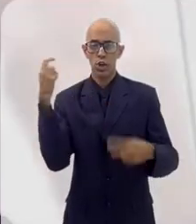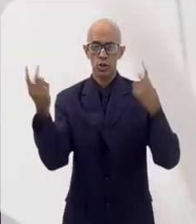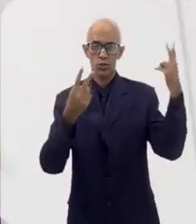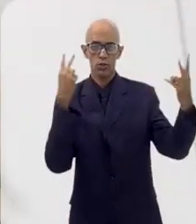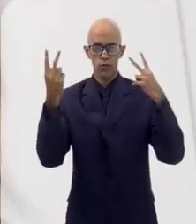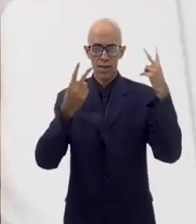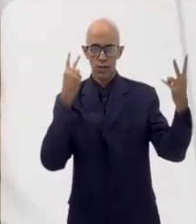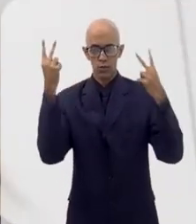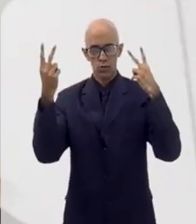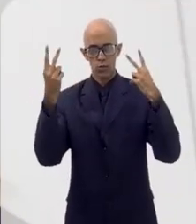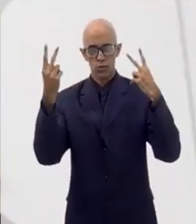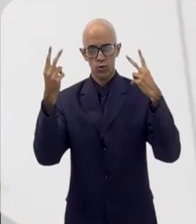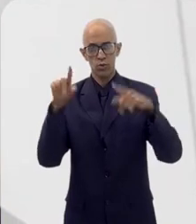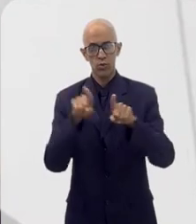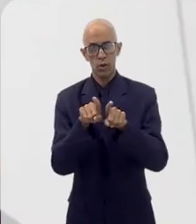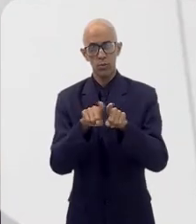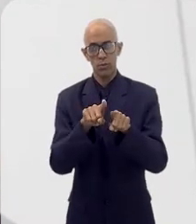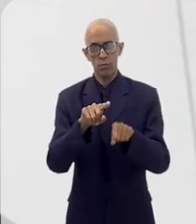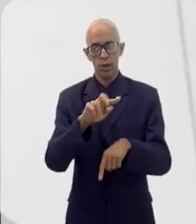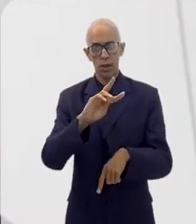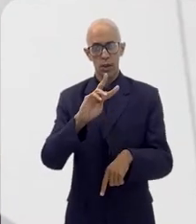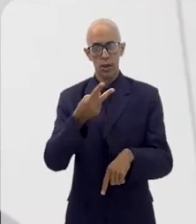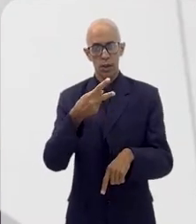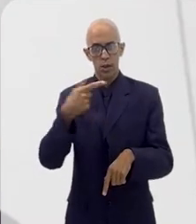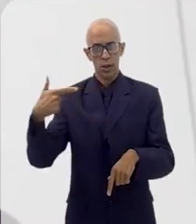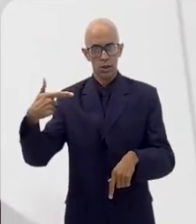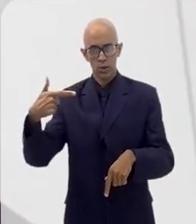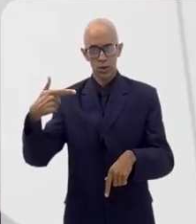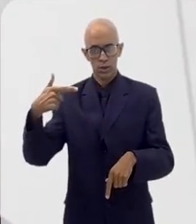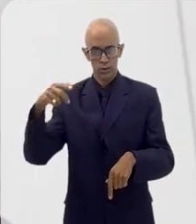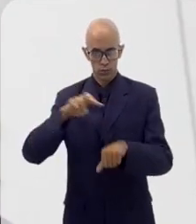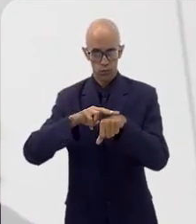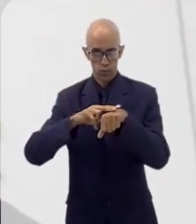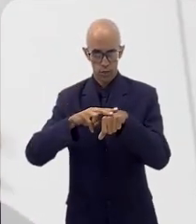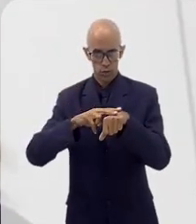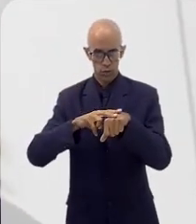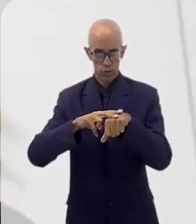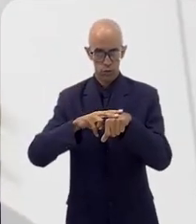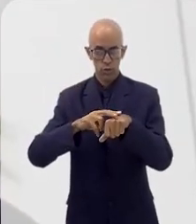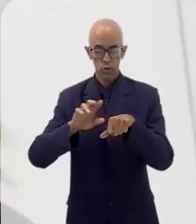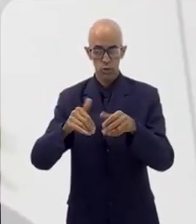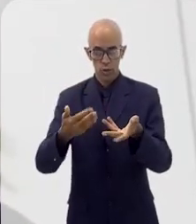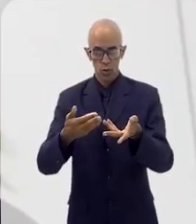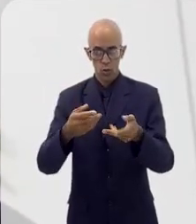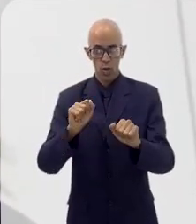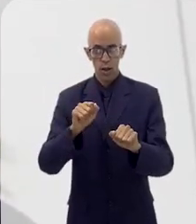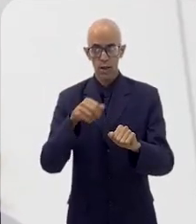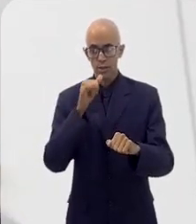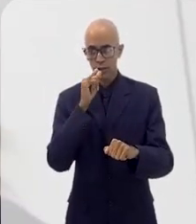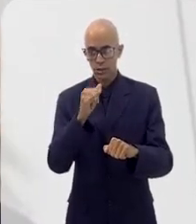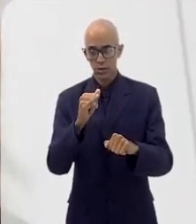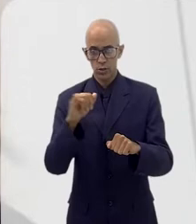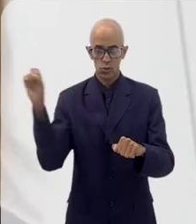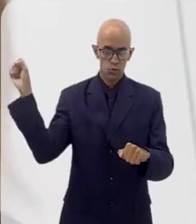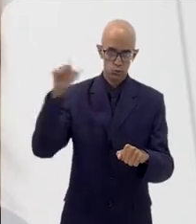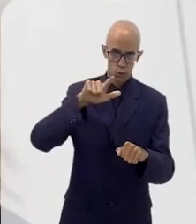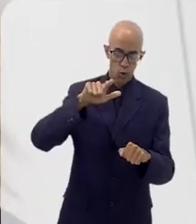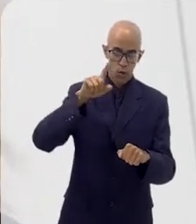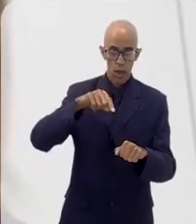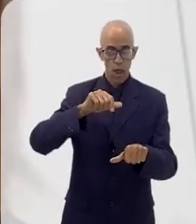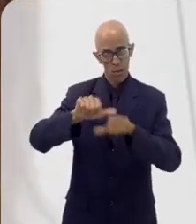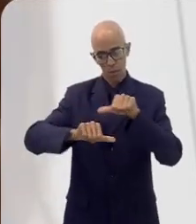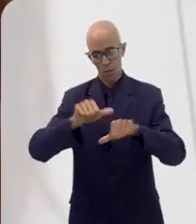de hidrogênio verde. Então, eu acredito que a fotovoltaica é um vetor de